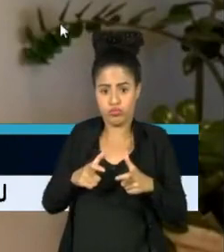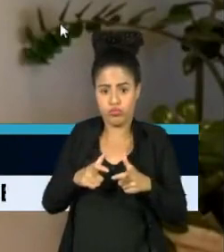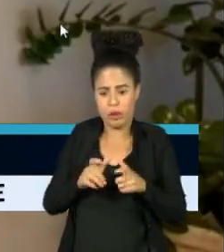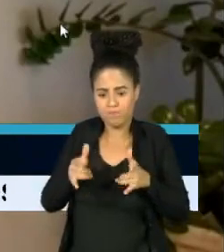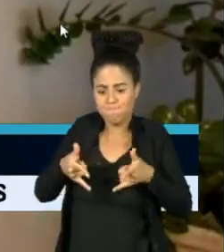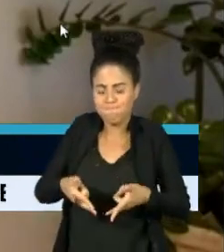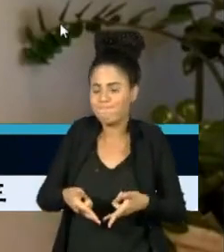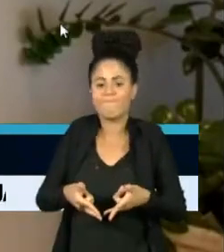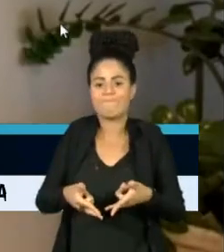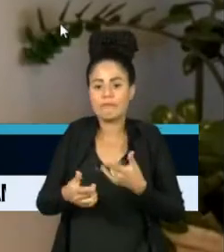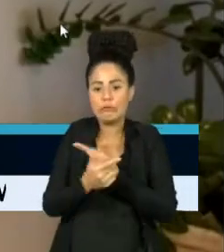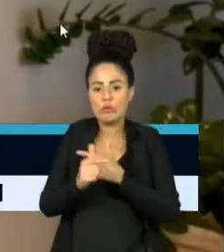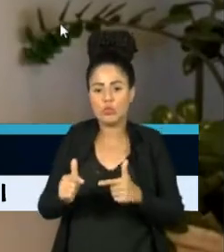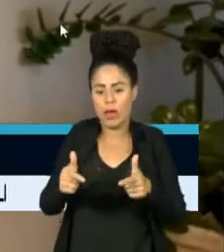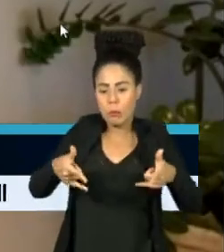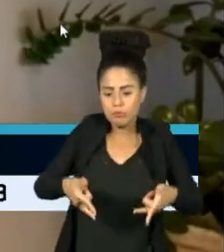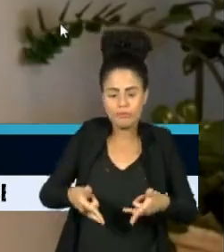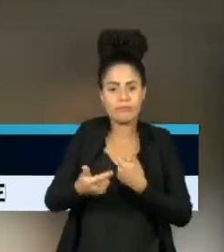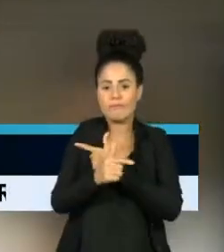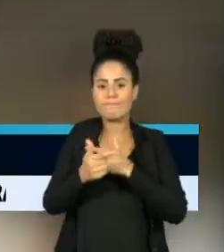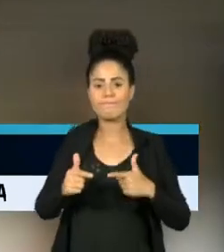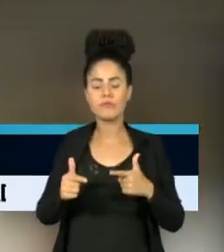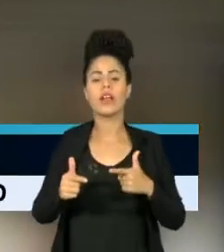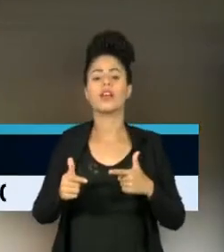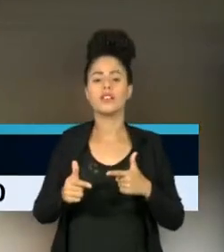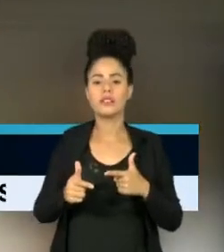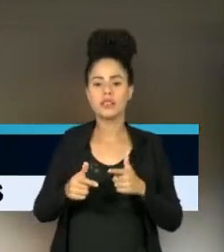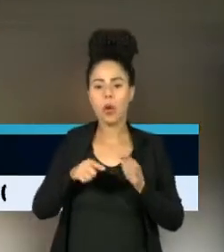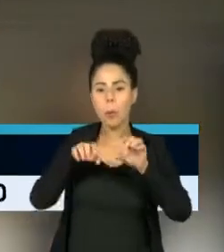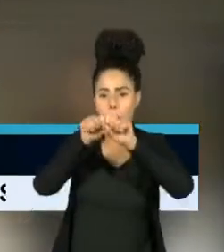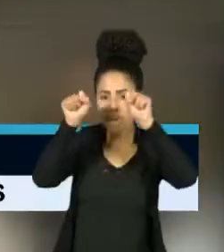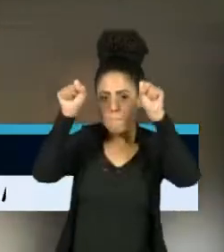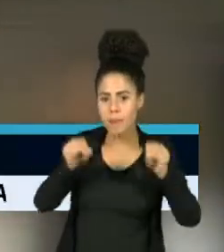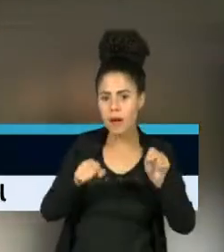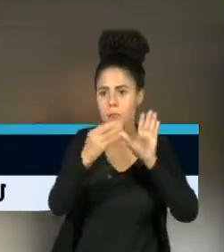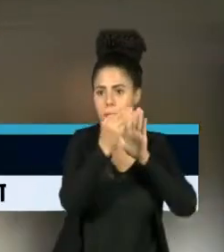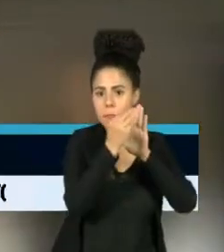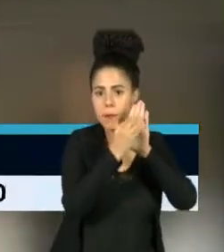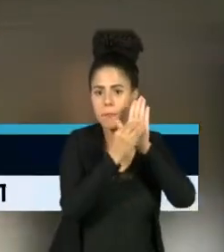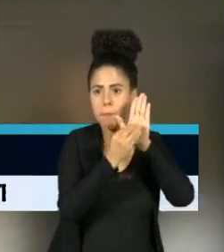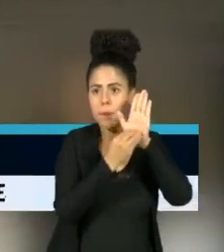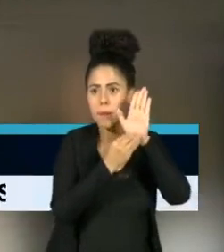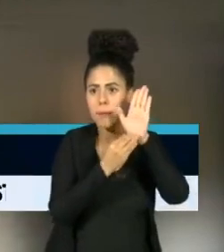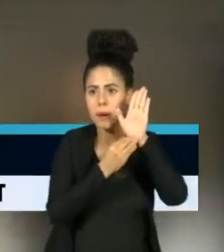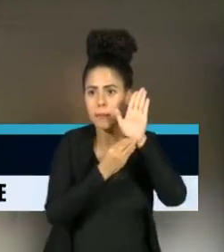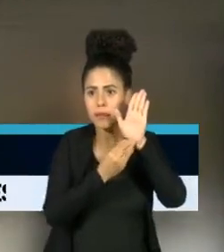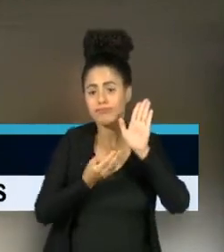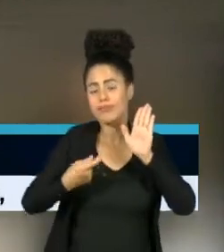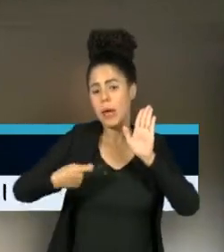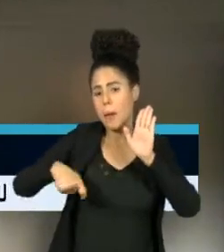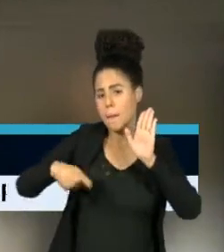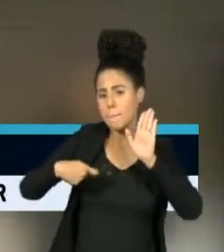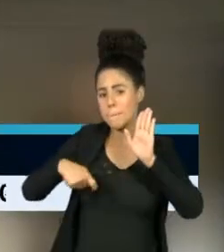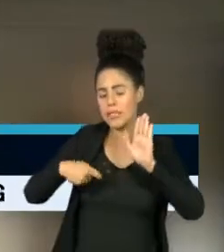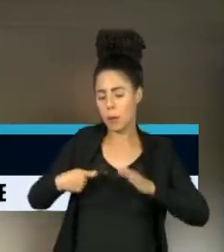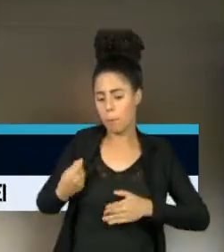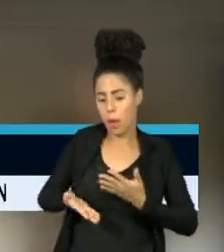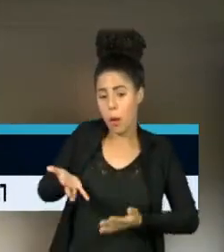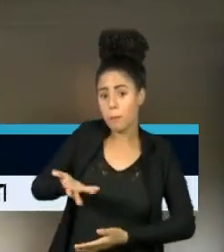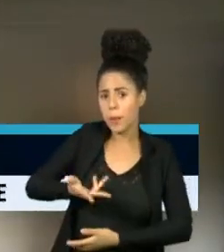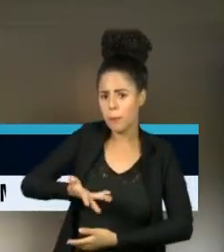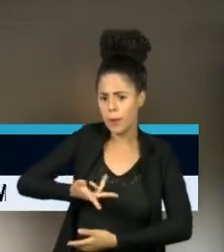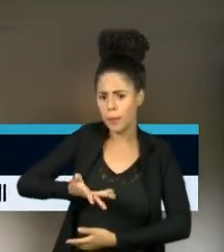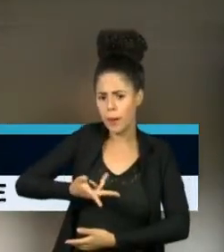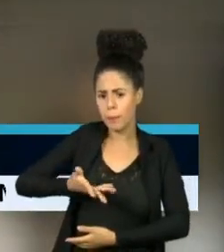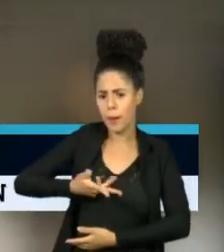que isso preocupa exatamente por essa demanda maior. Os dados evidenciam a necessidade de acelerarmos a vacinação